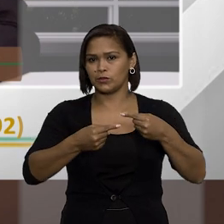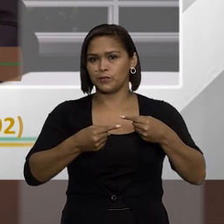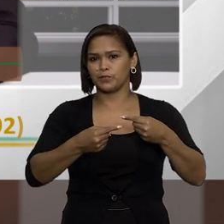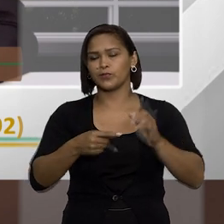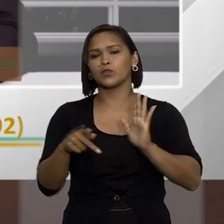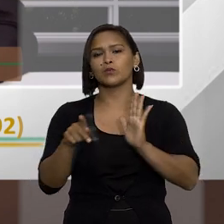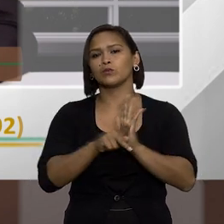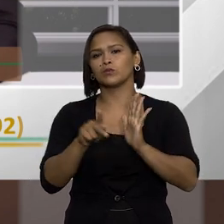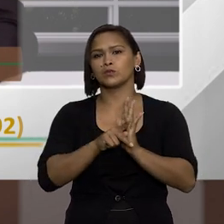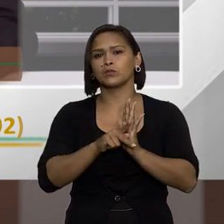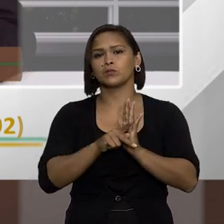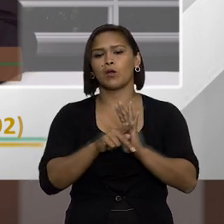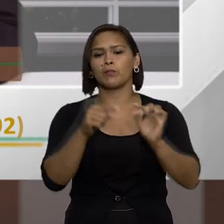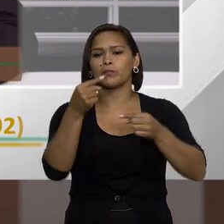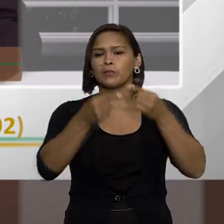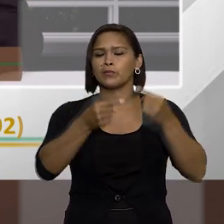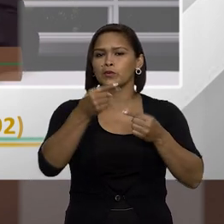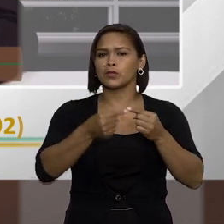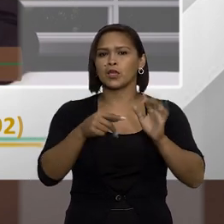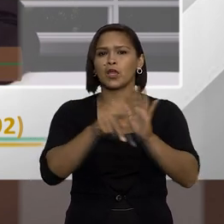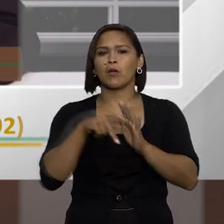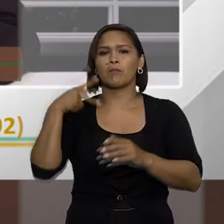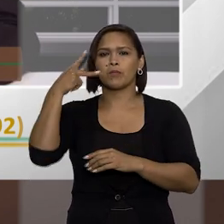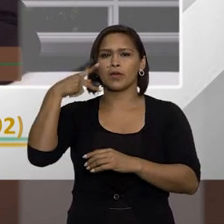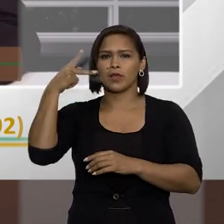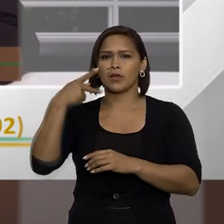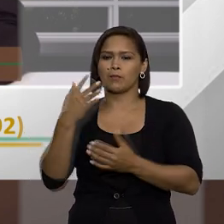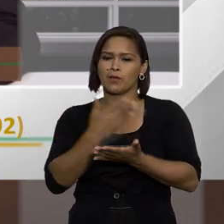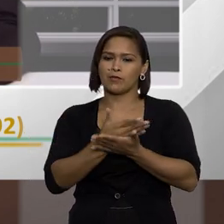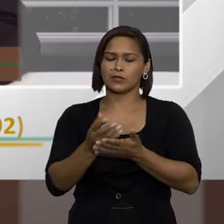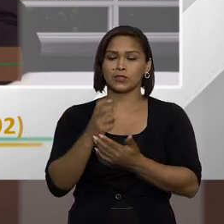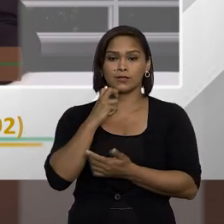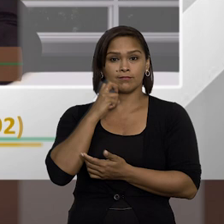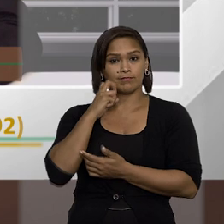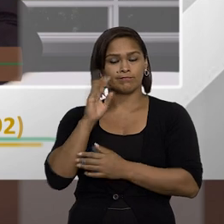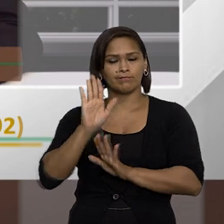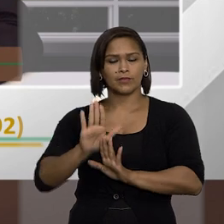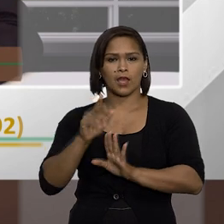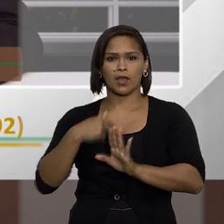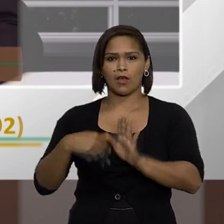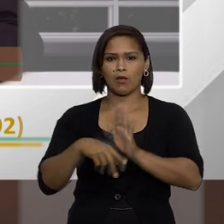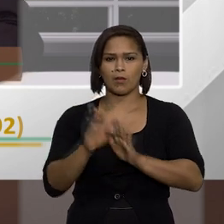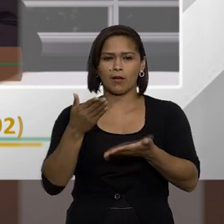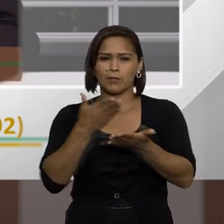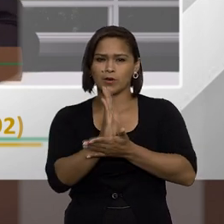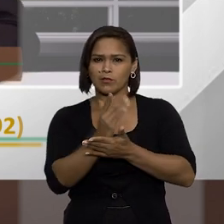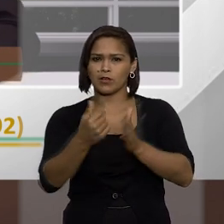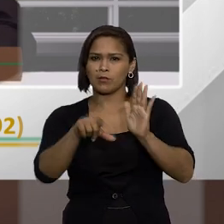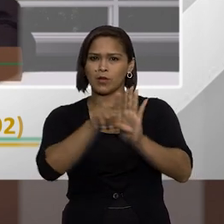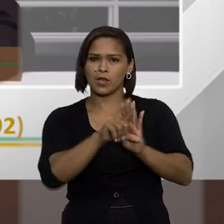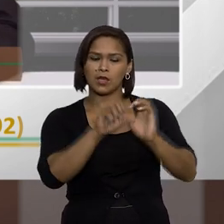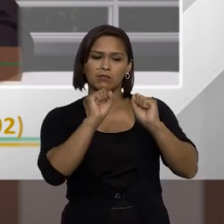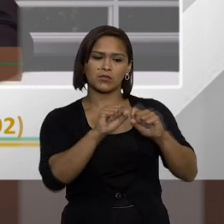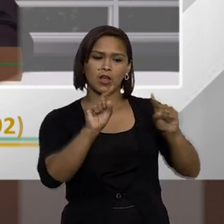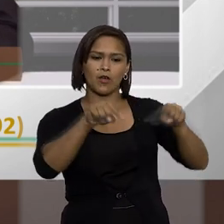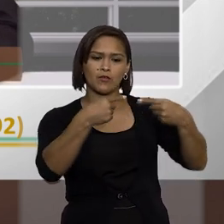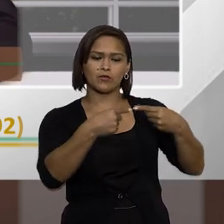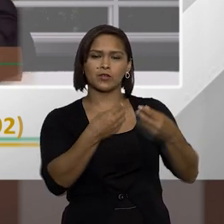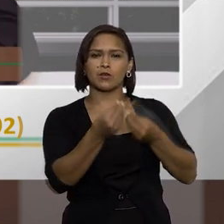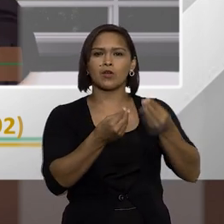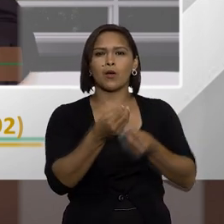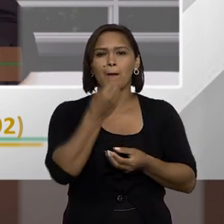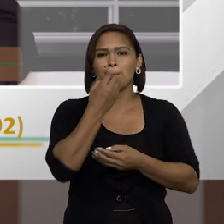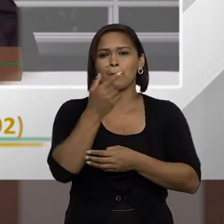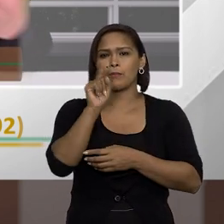os próprios políticos os próprios parlamentares vão ter um certo receio de aprovar uma lei que talvez seja vista